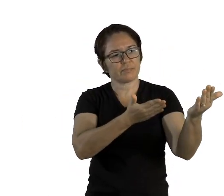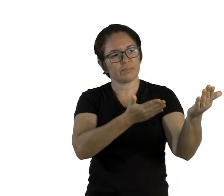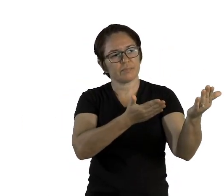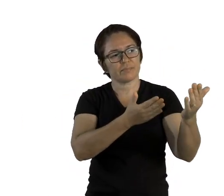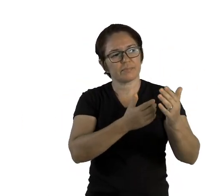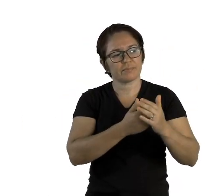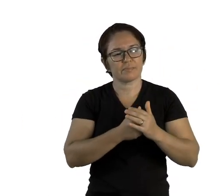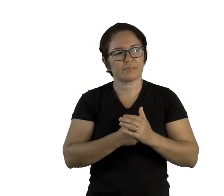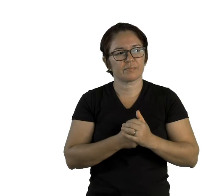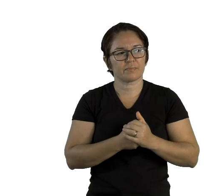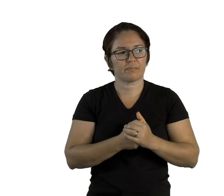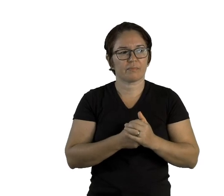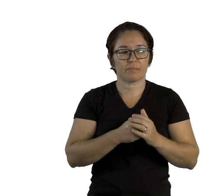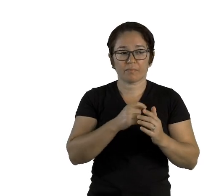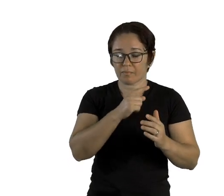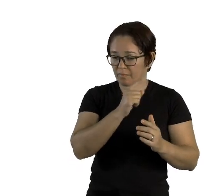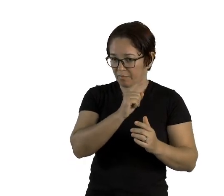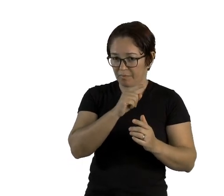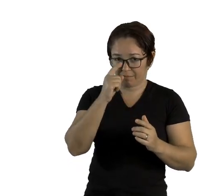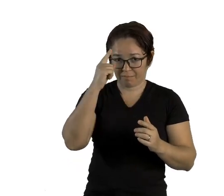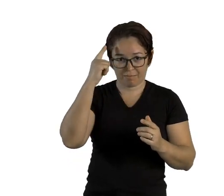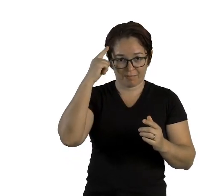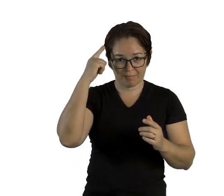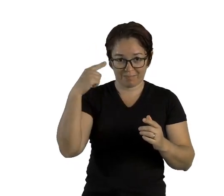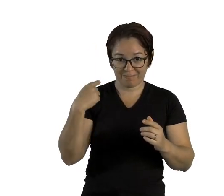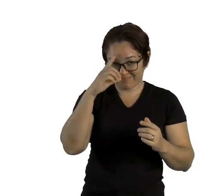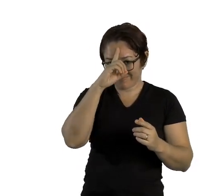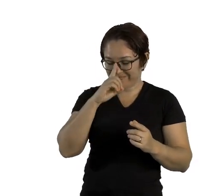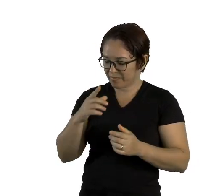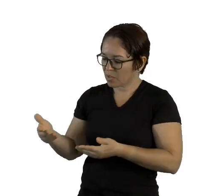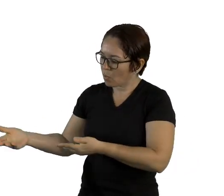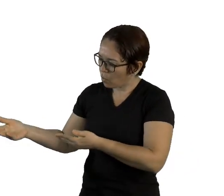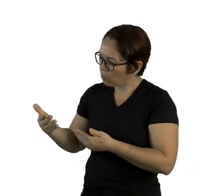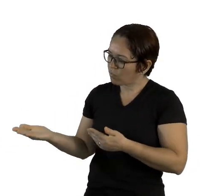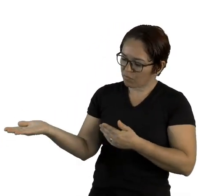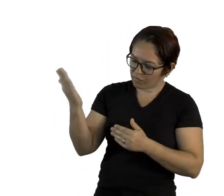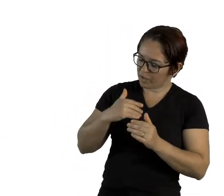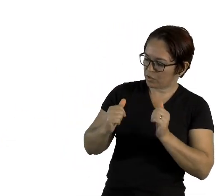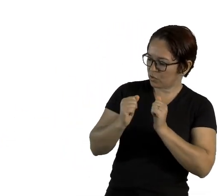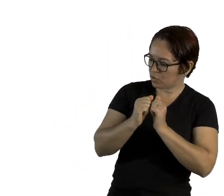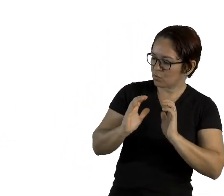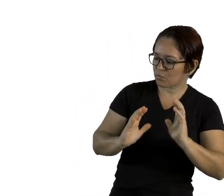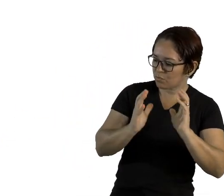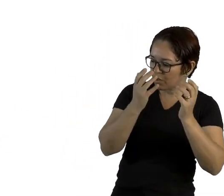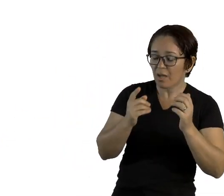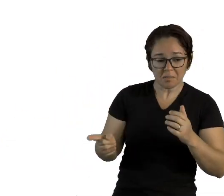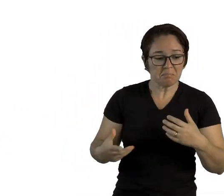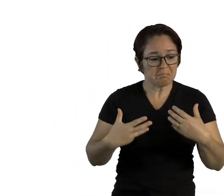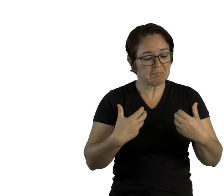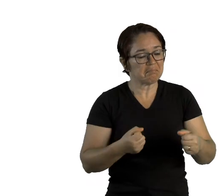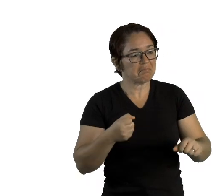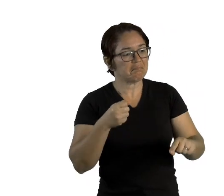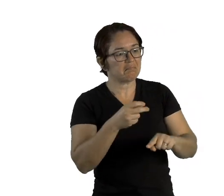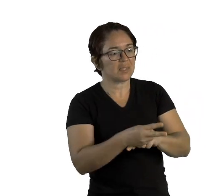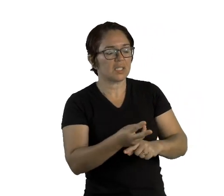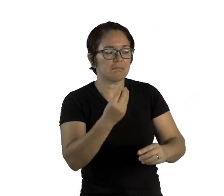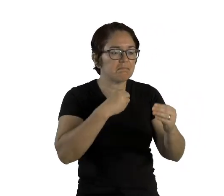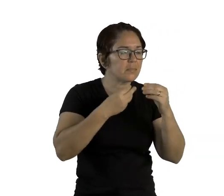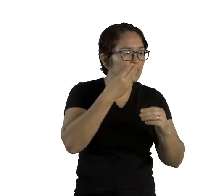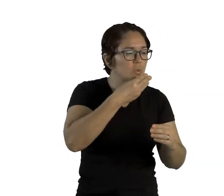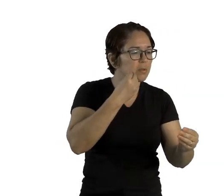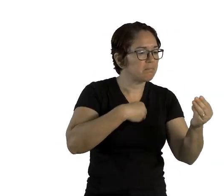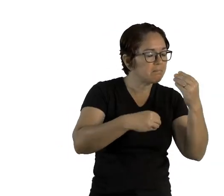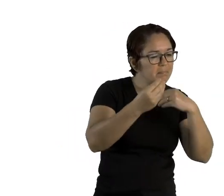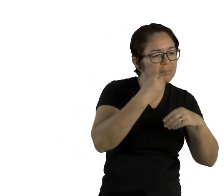A Cachinhos convidou o carteiro para a festinha. O carteiro comeu doce, brincou com as crianças lá fora. E quando a